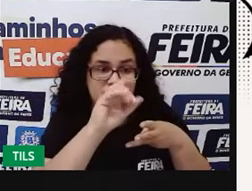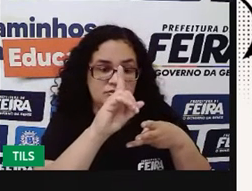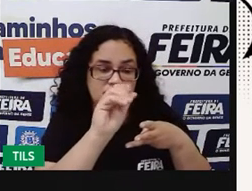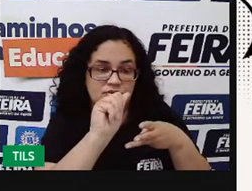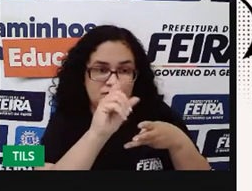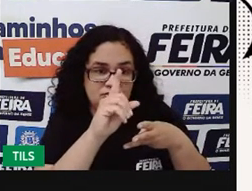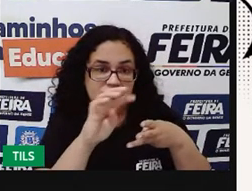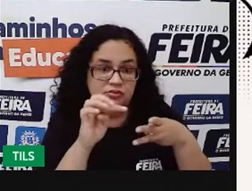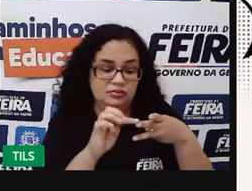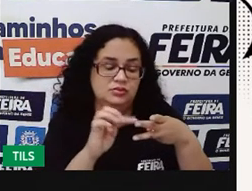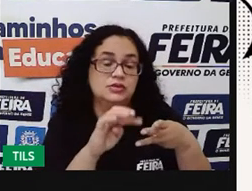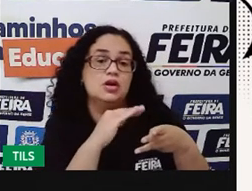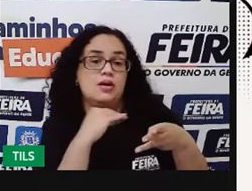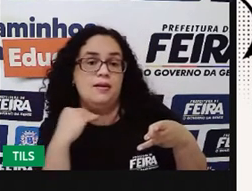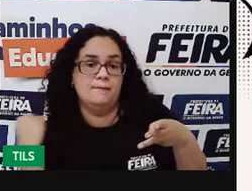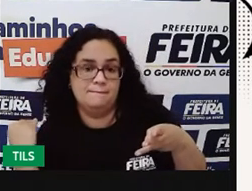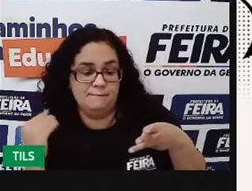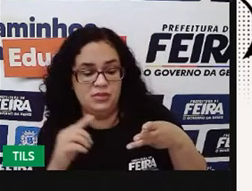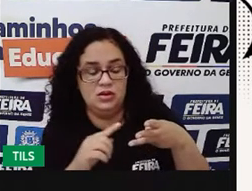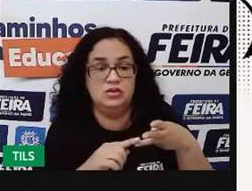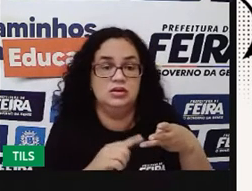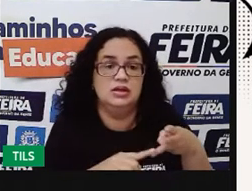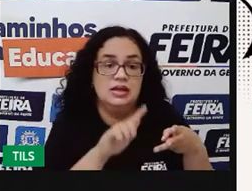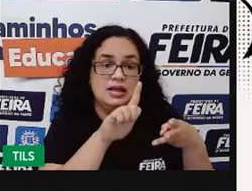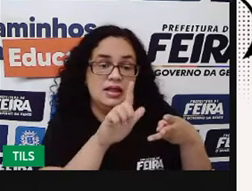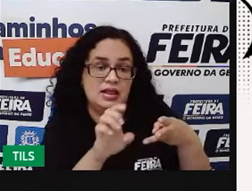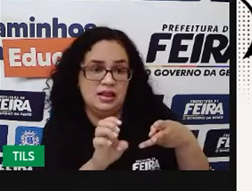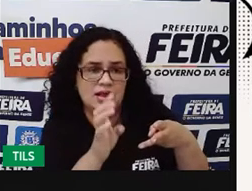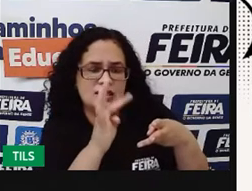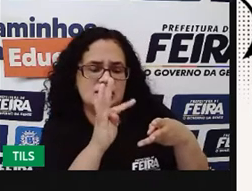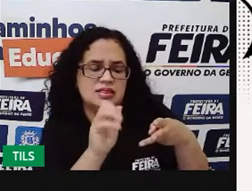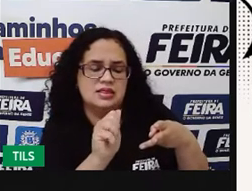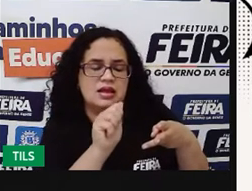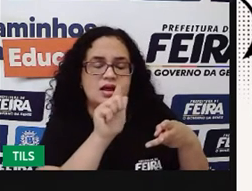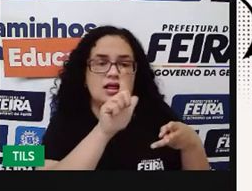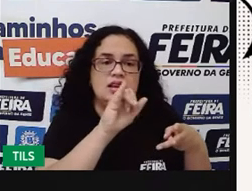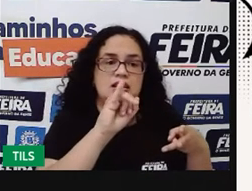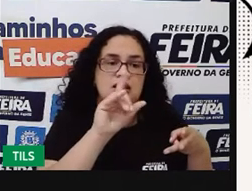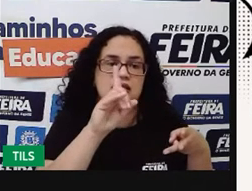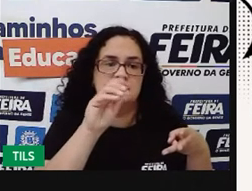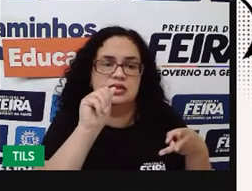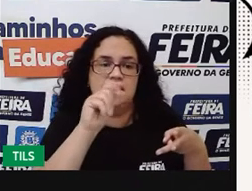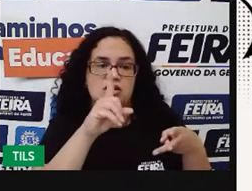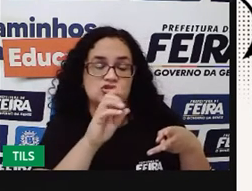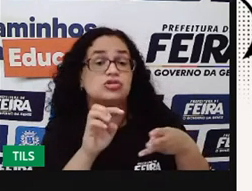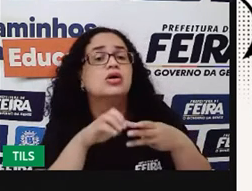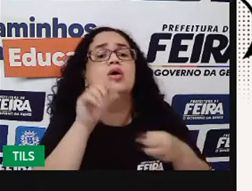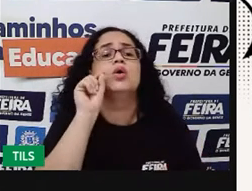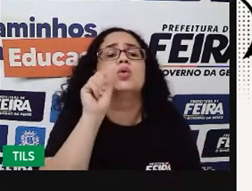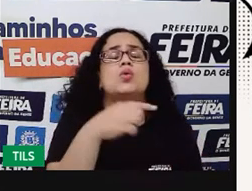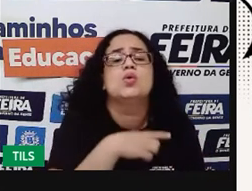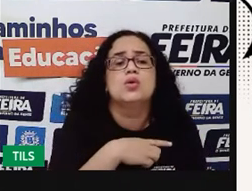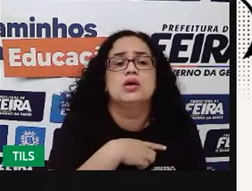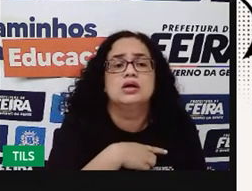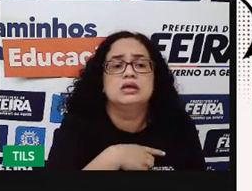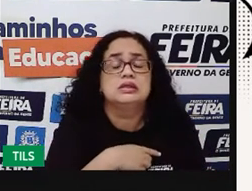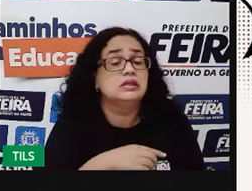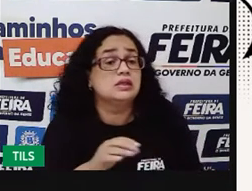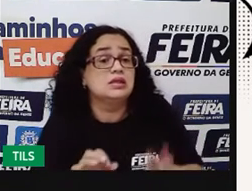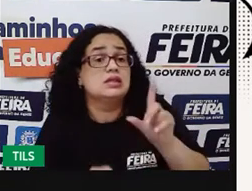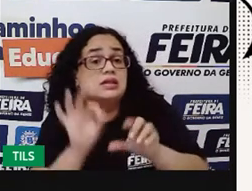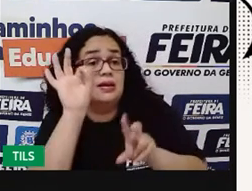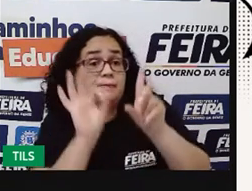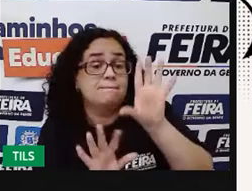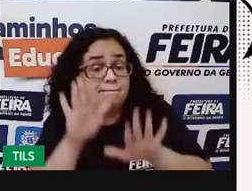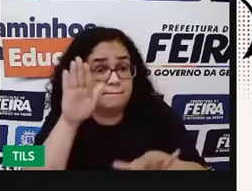mortalidade e letalidade. O que que eles representam? Eles representam e tentam medir os